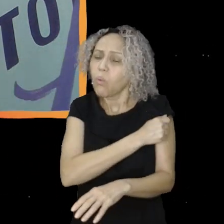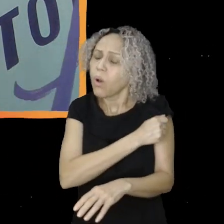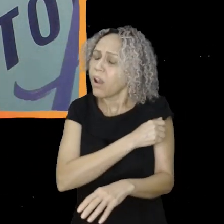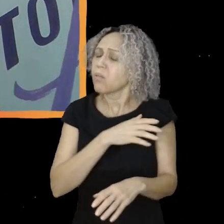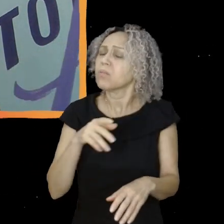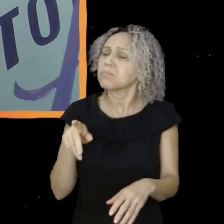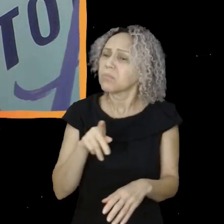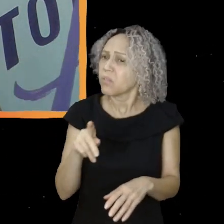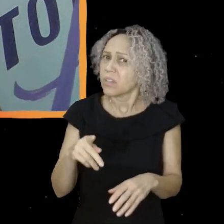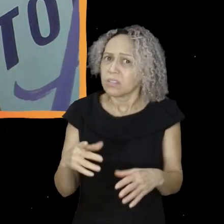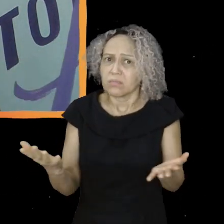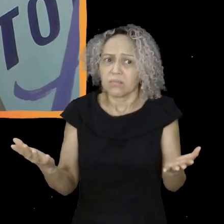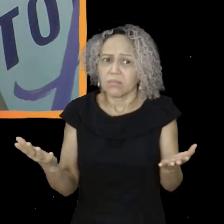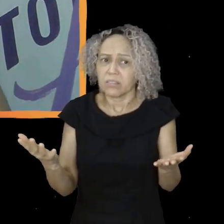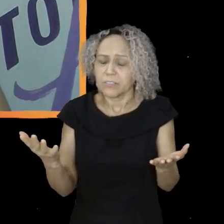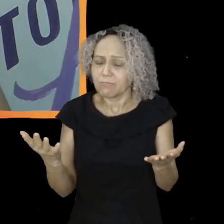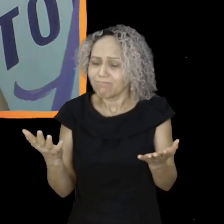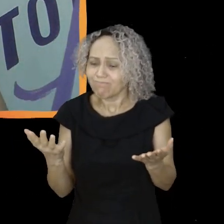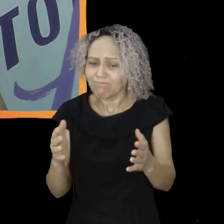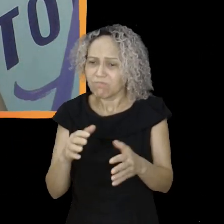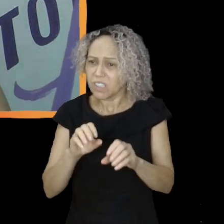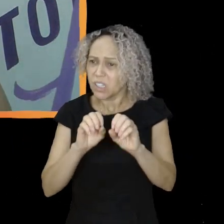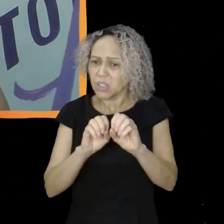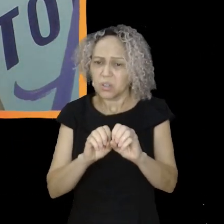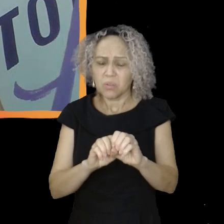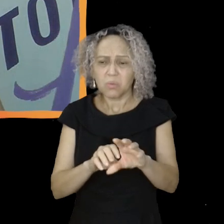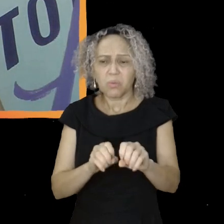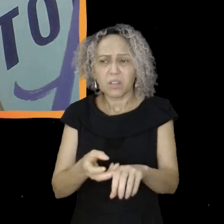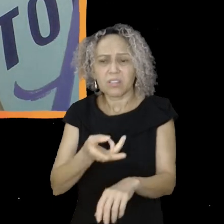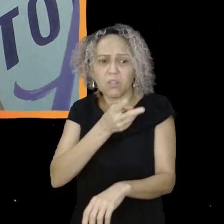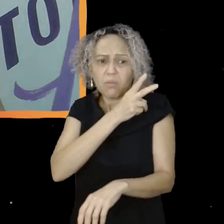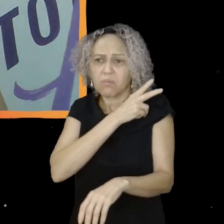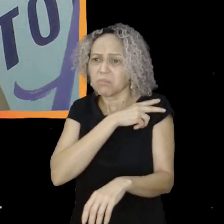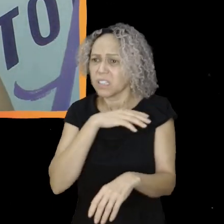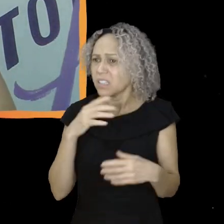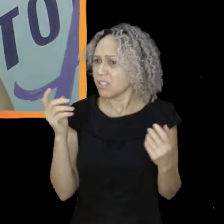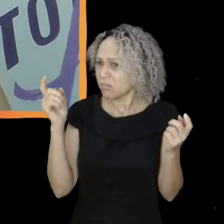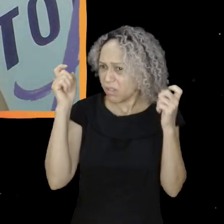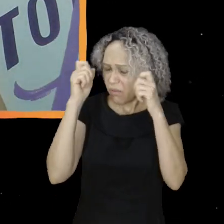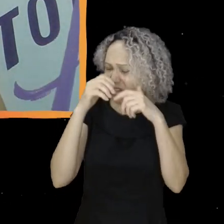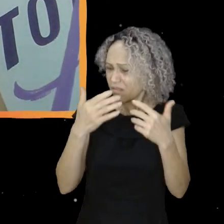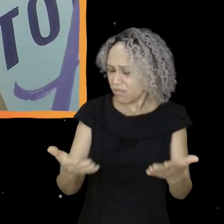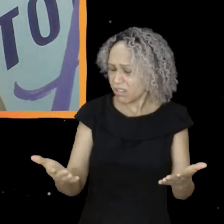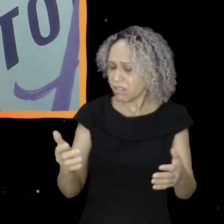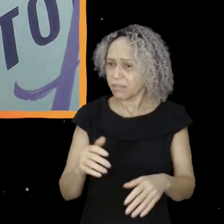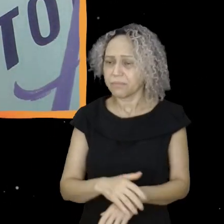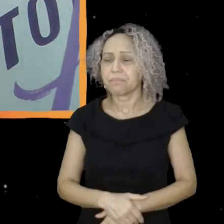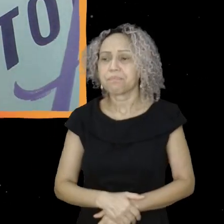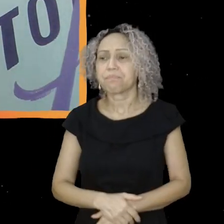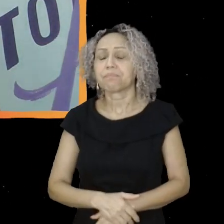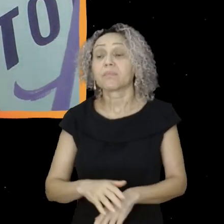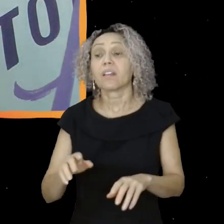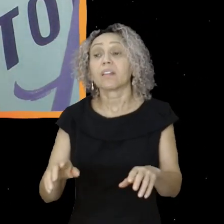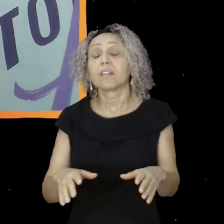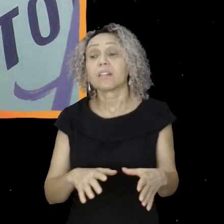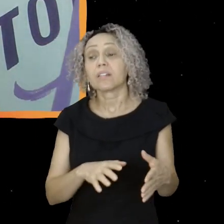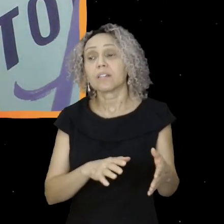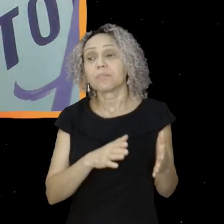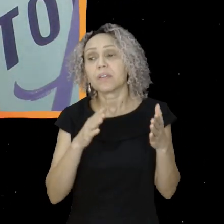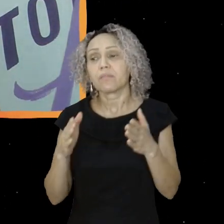que tinha com o ensino médio num todo, com a escola num todo. E daí, quando vem o novo ensino médio,